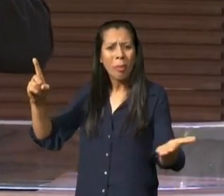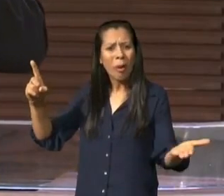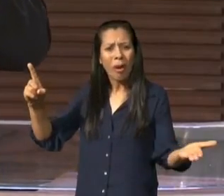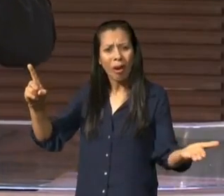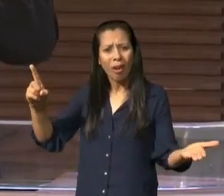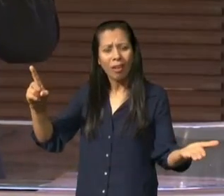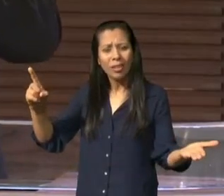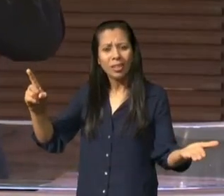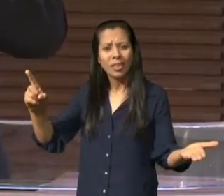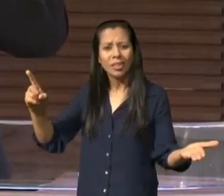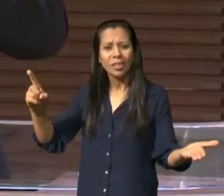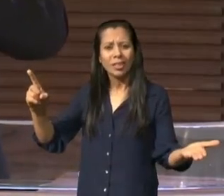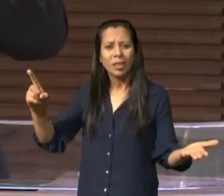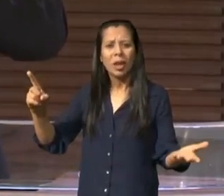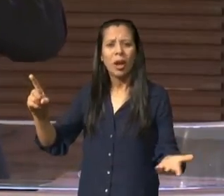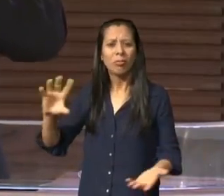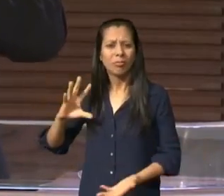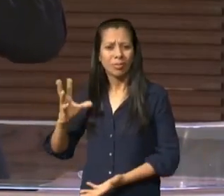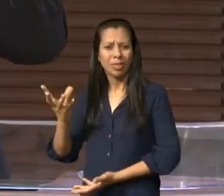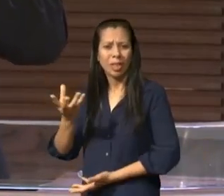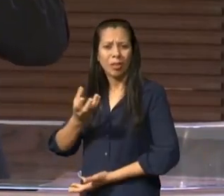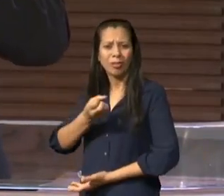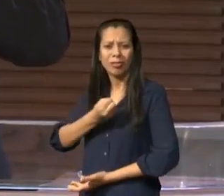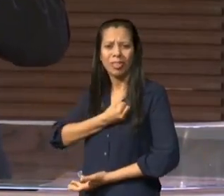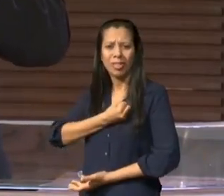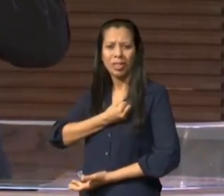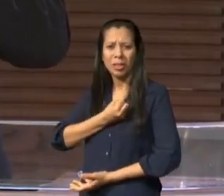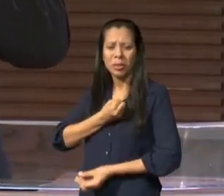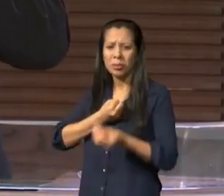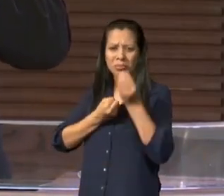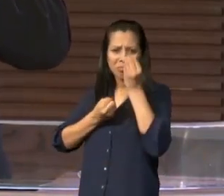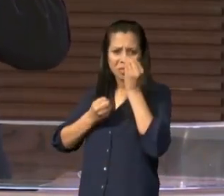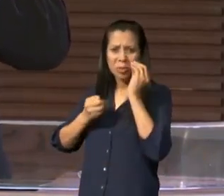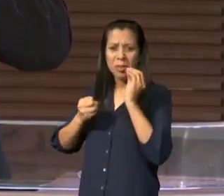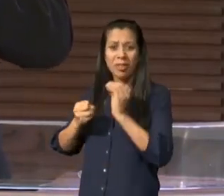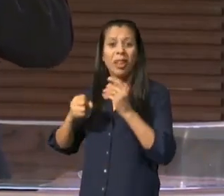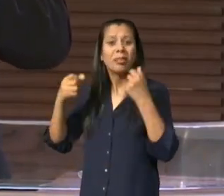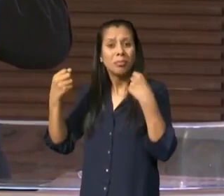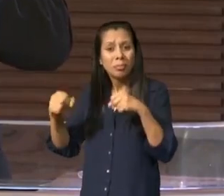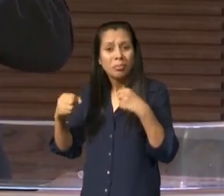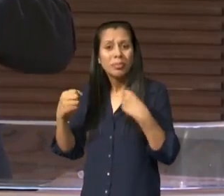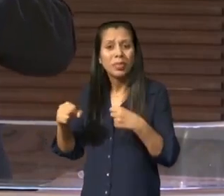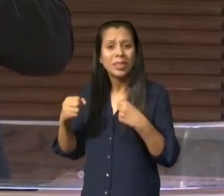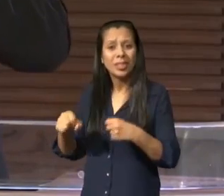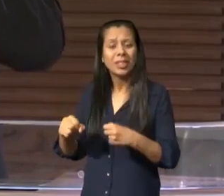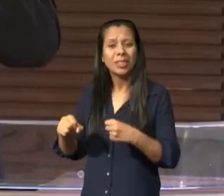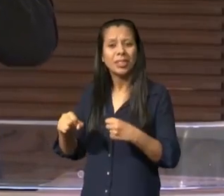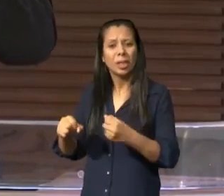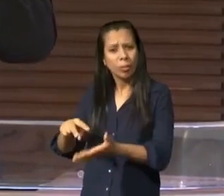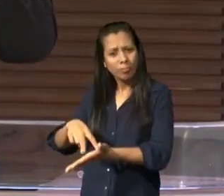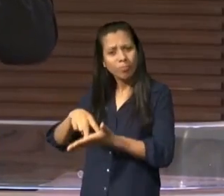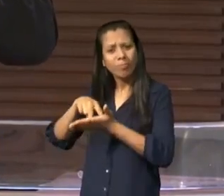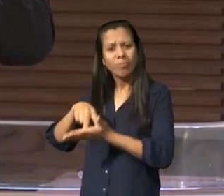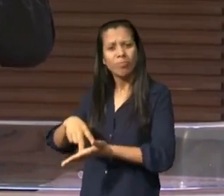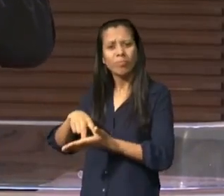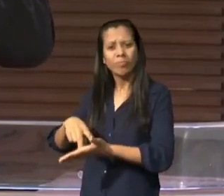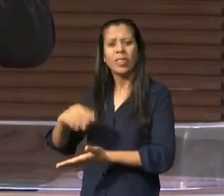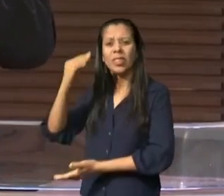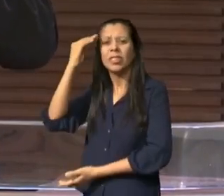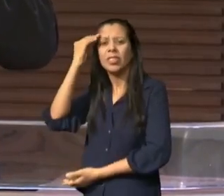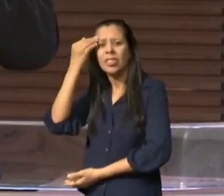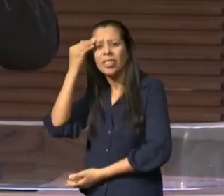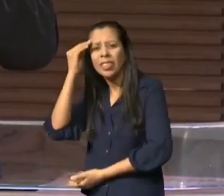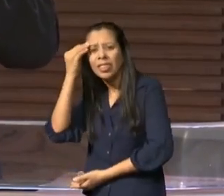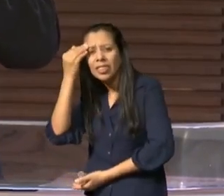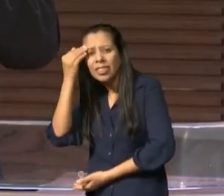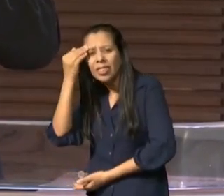filho para morrer por nós para que nós não perecêssemos mas que nós tivéssemos a eternidade e perder a